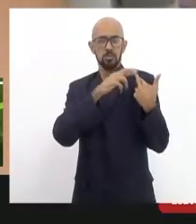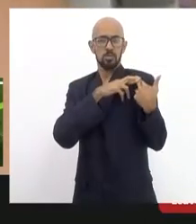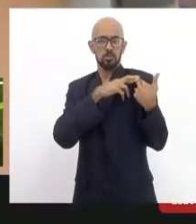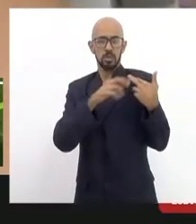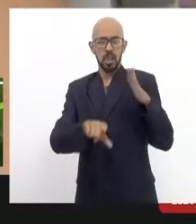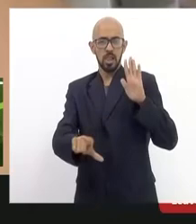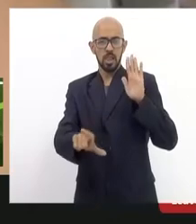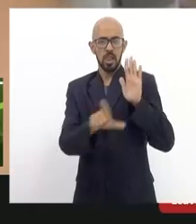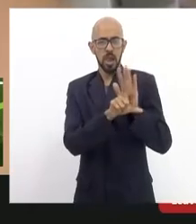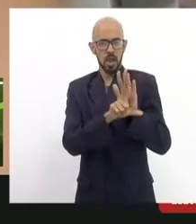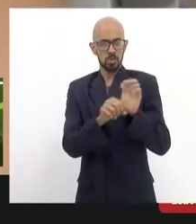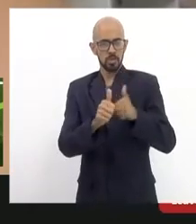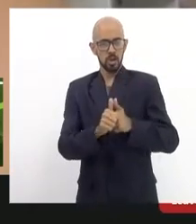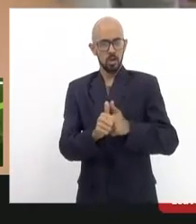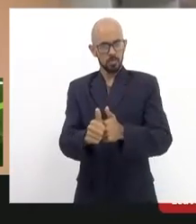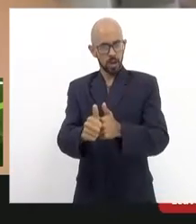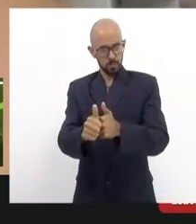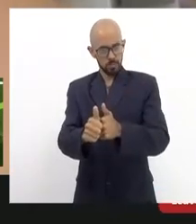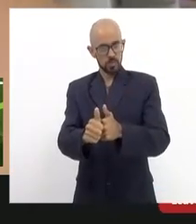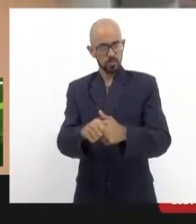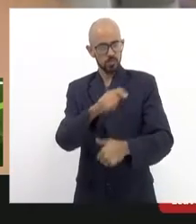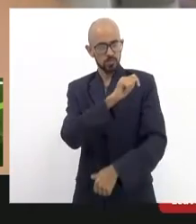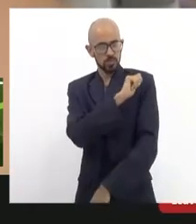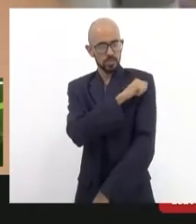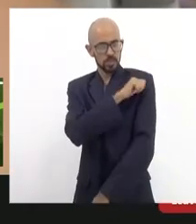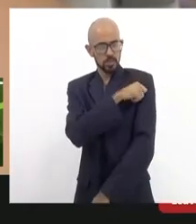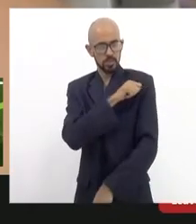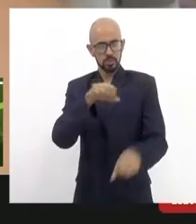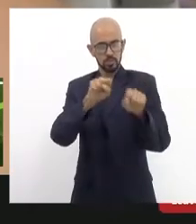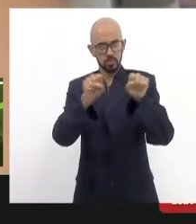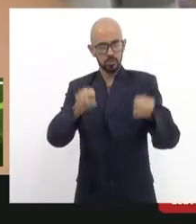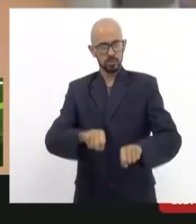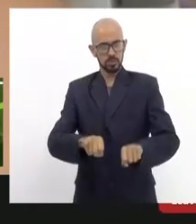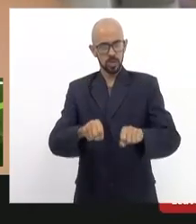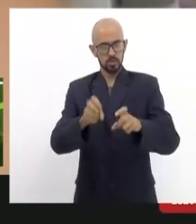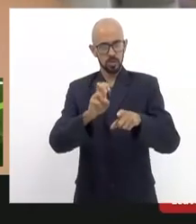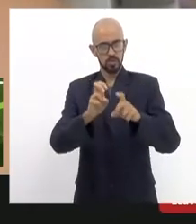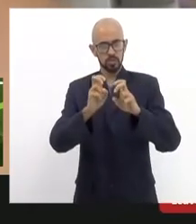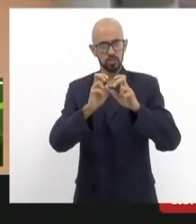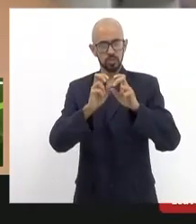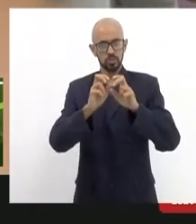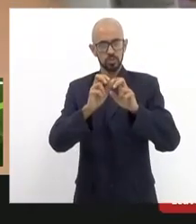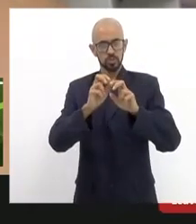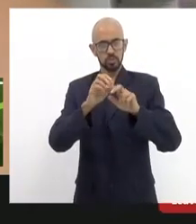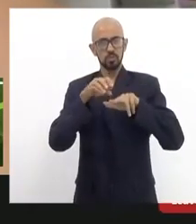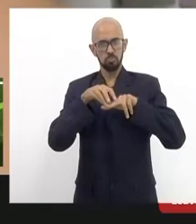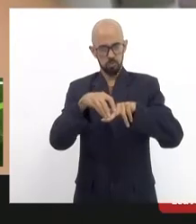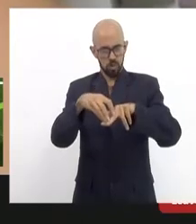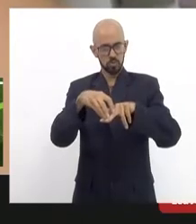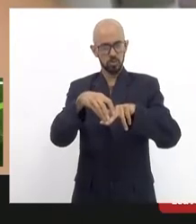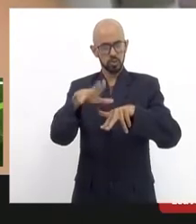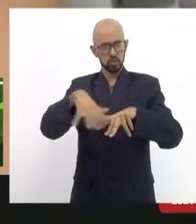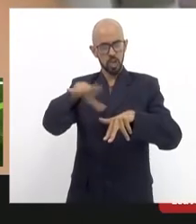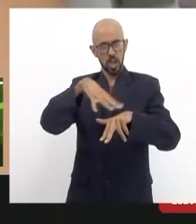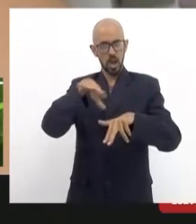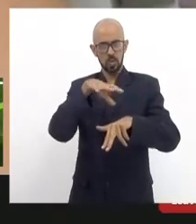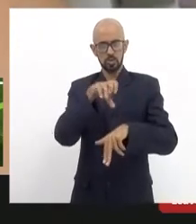fazer esse acompanhamento de fiscalização direto sobre o sistema de bondes e trilhos do geral de Santa Tereza